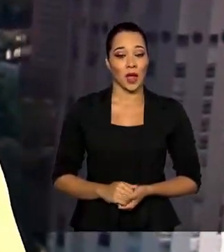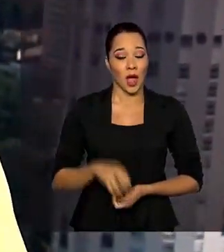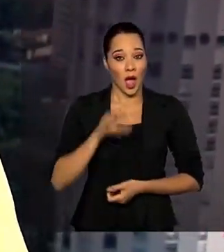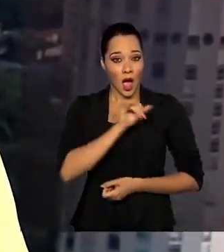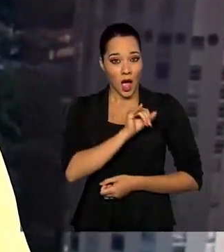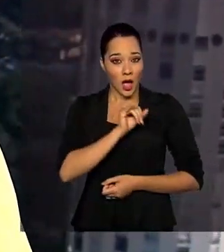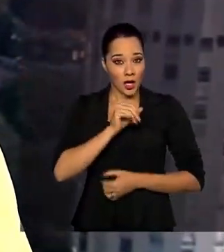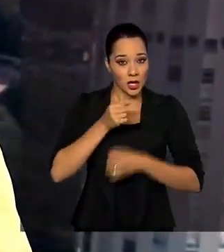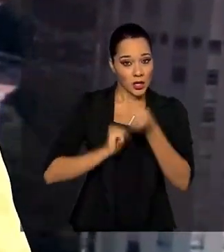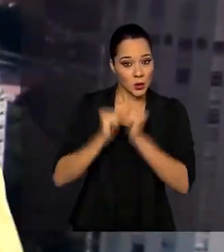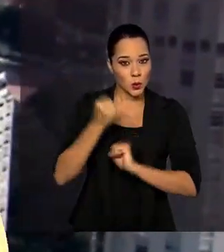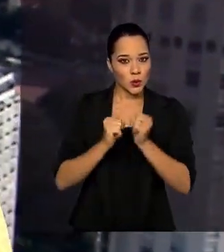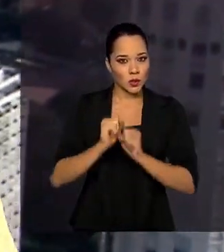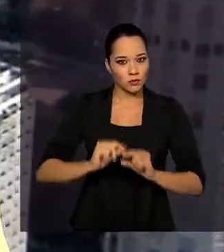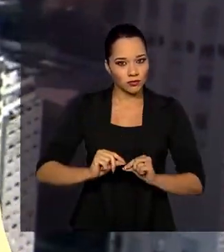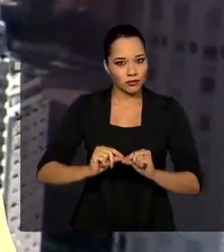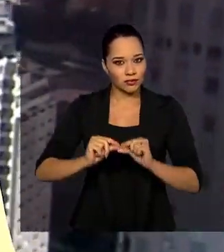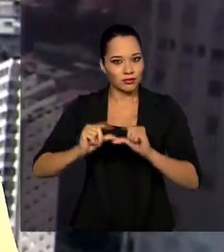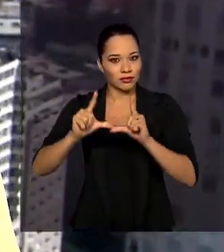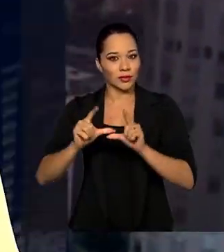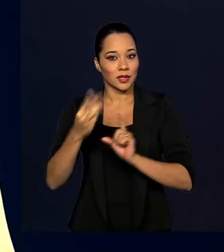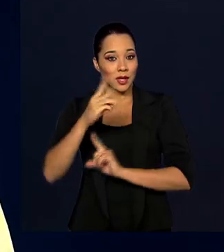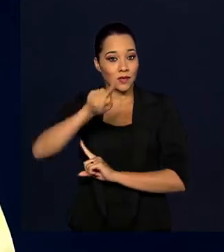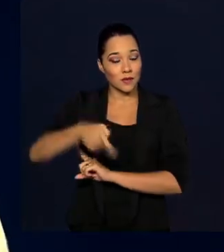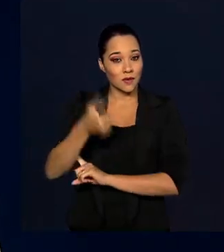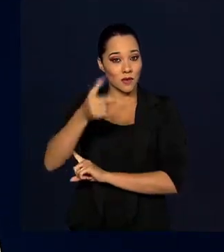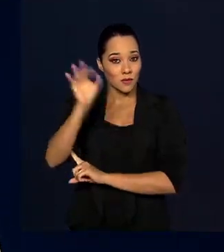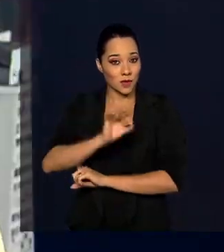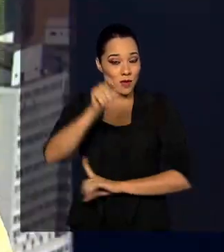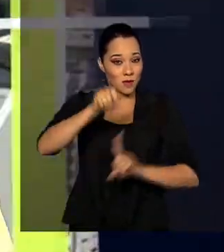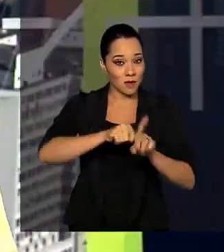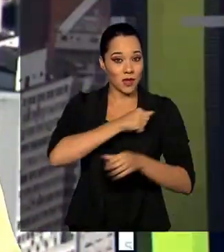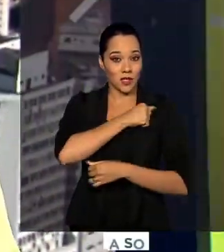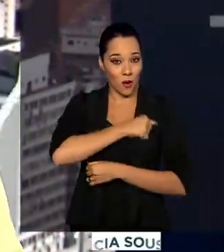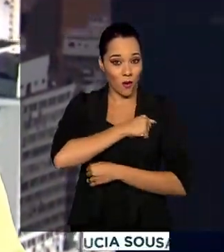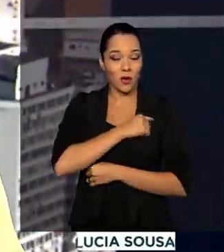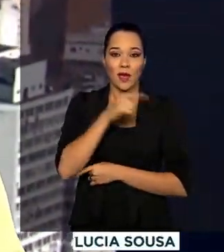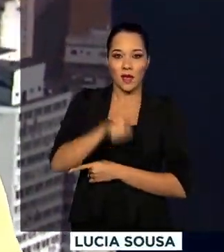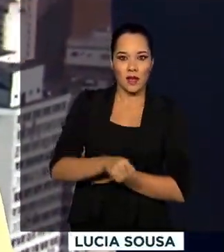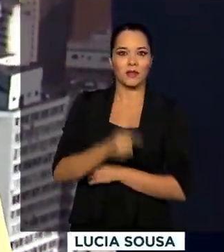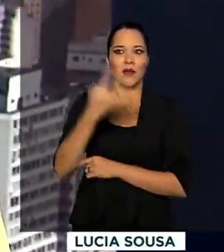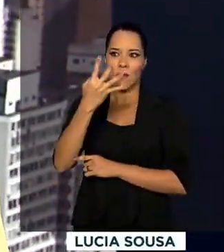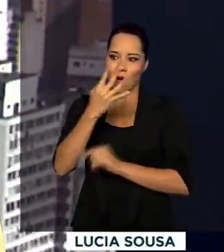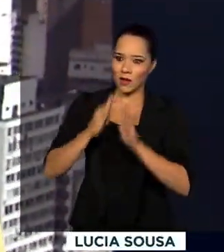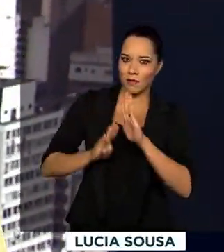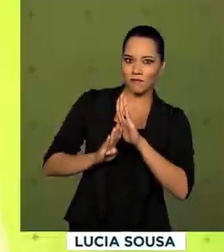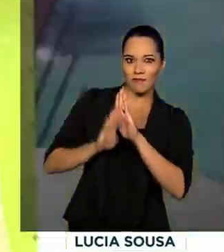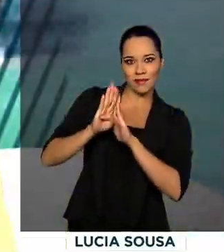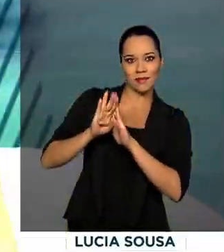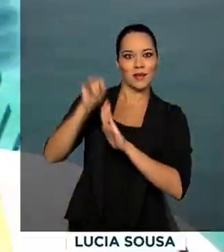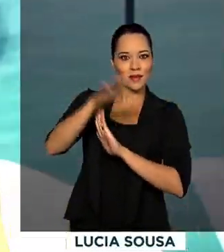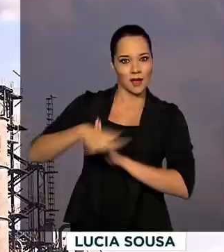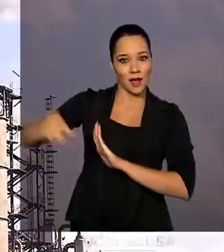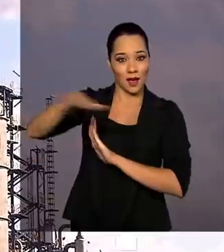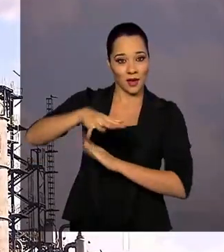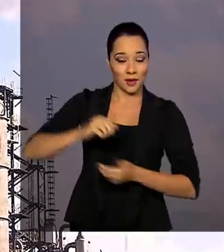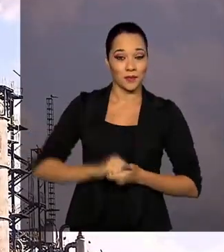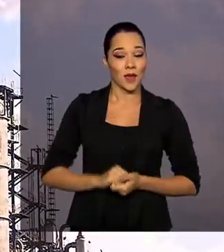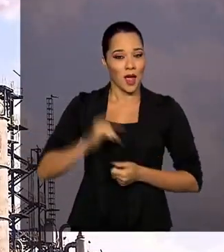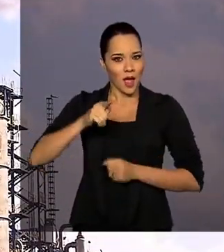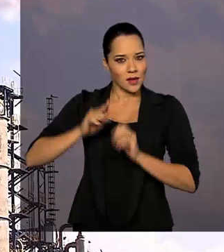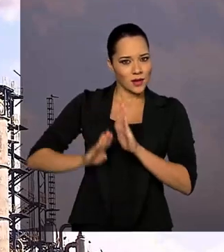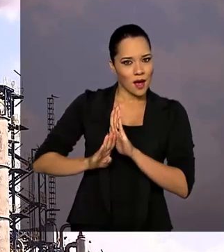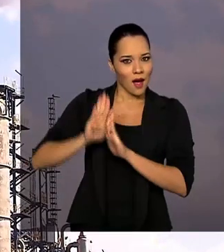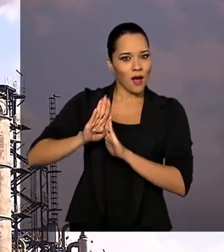indústria cresceu 3,2% em agosto. Esta foi a quarta alta seguida do setor. A alta foi